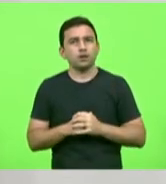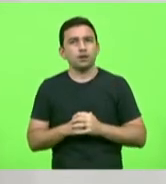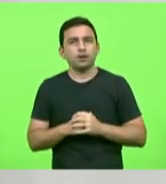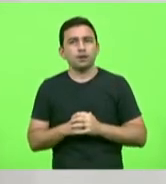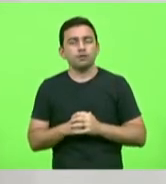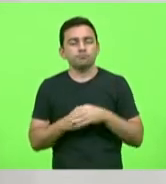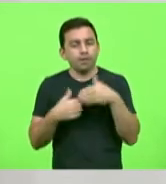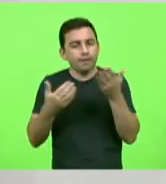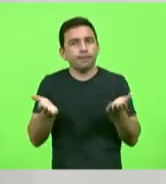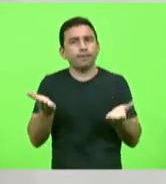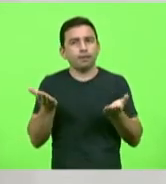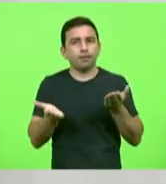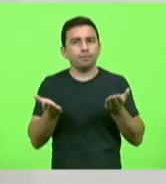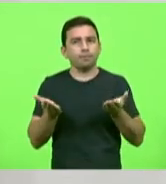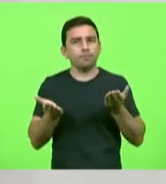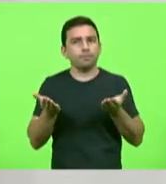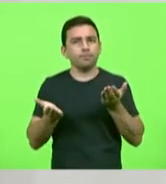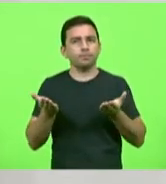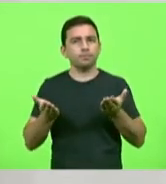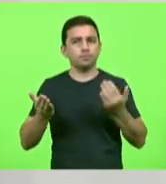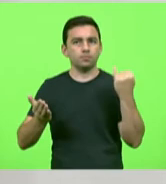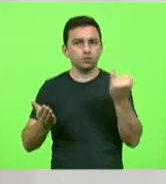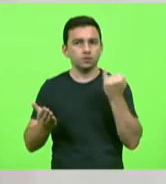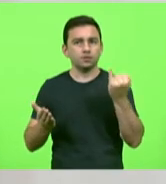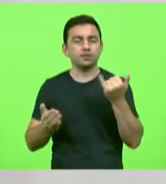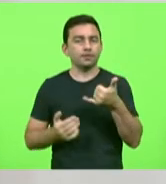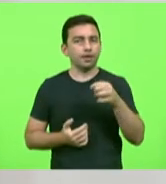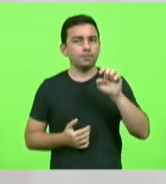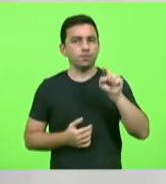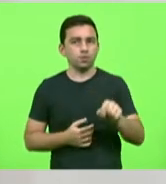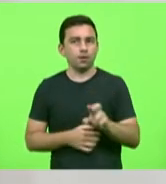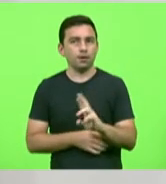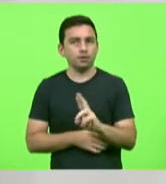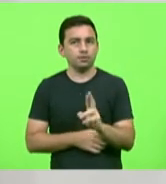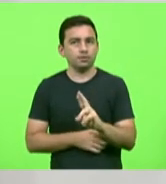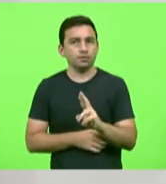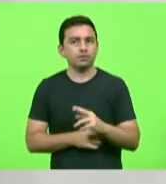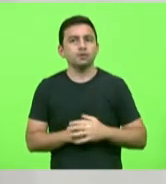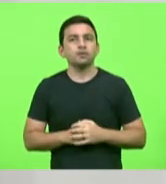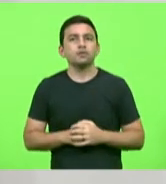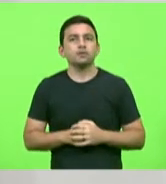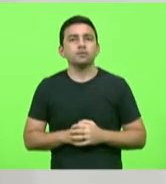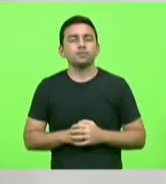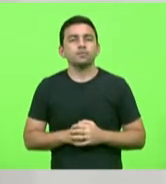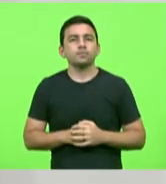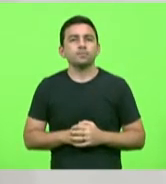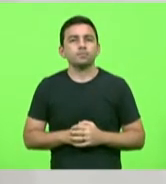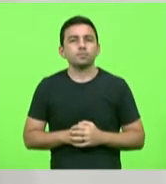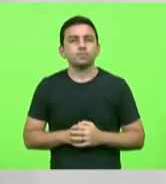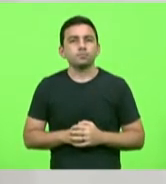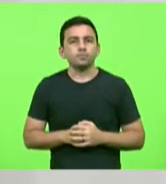razoabilidade 10 mil está num bom patamar nesse primeiro momento